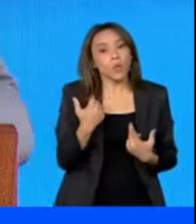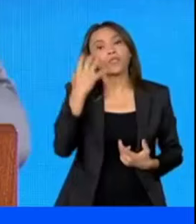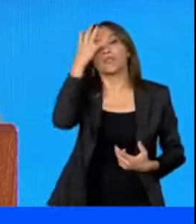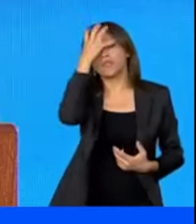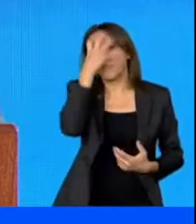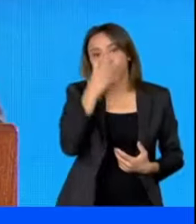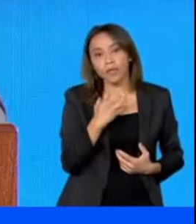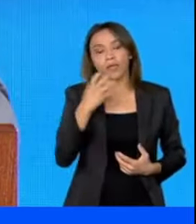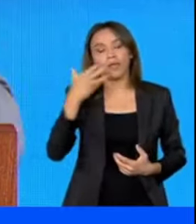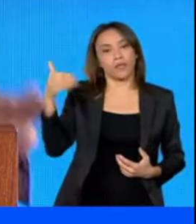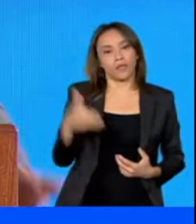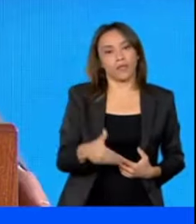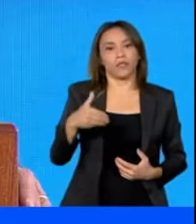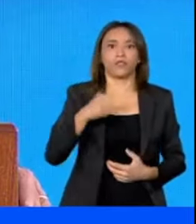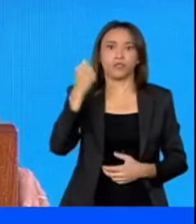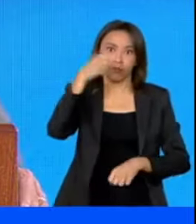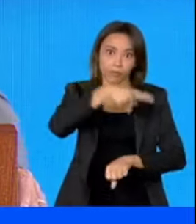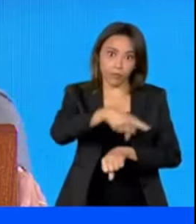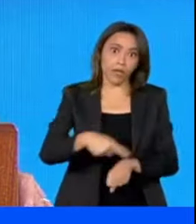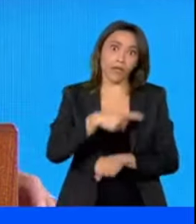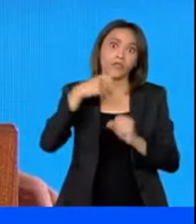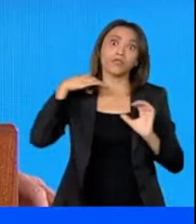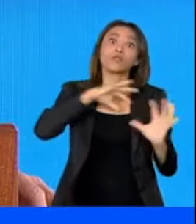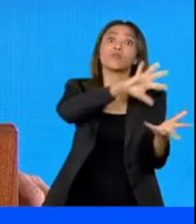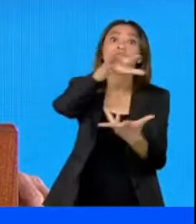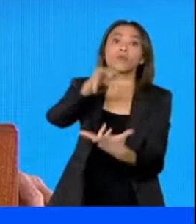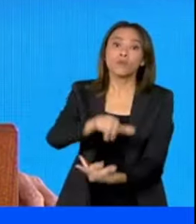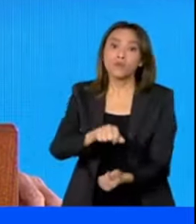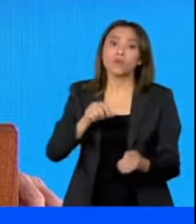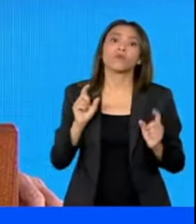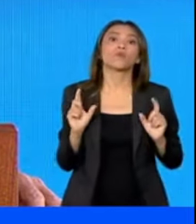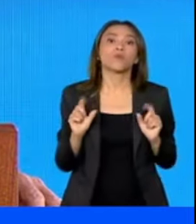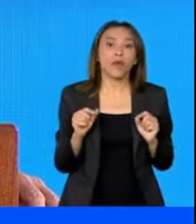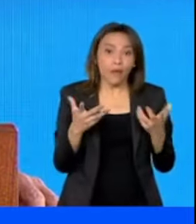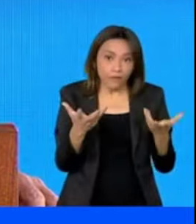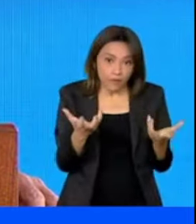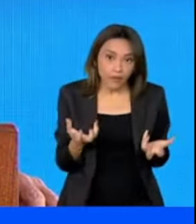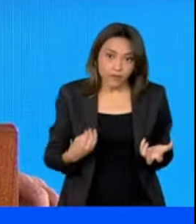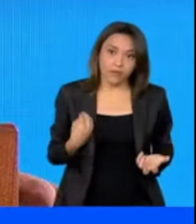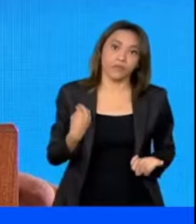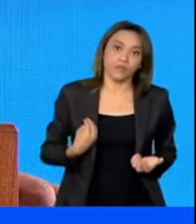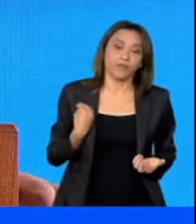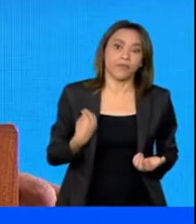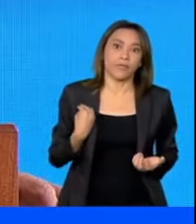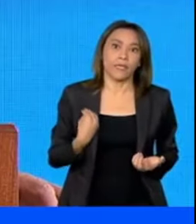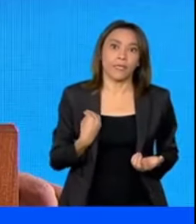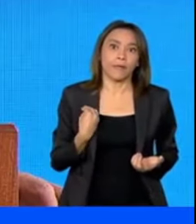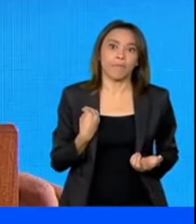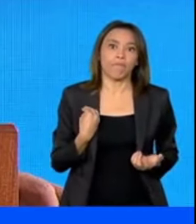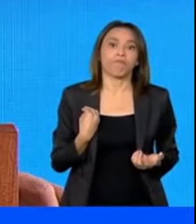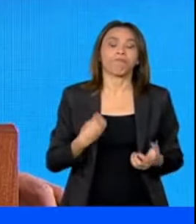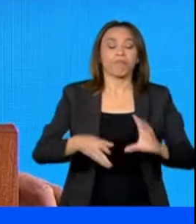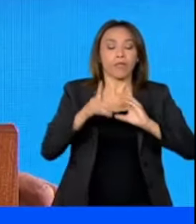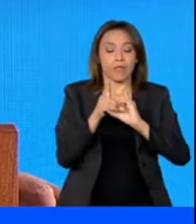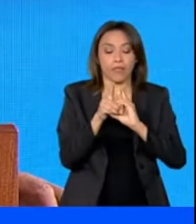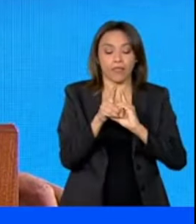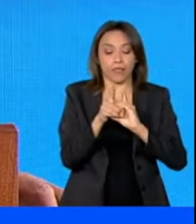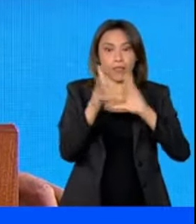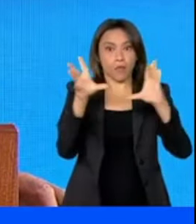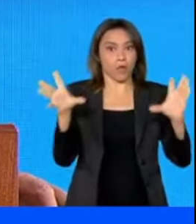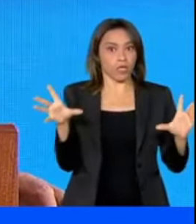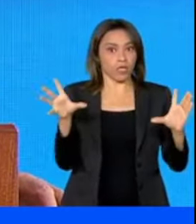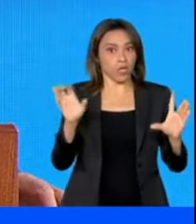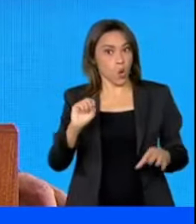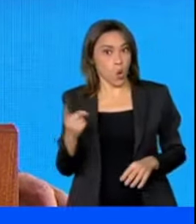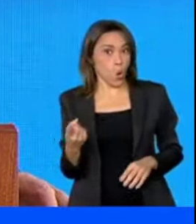nesse país e no mundo, que é se a gente quer viver num regime democrático ou não quer viver